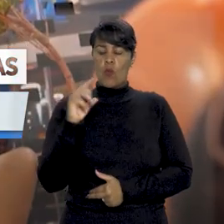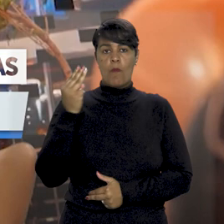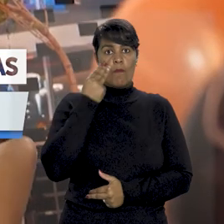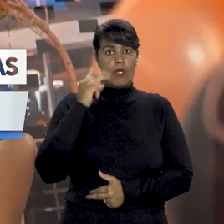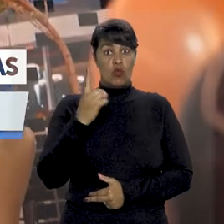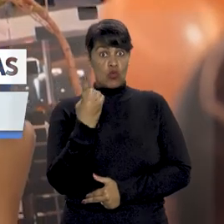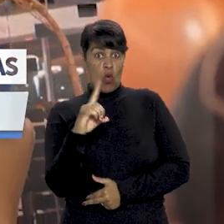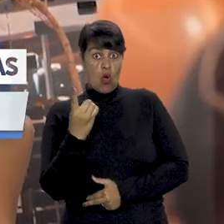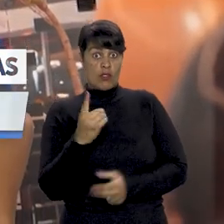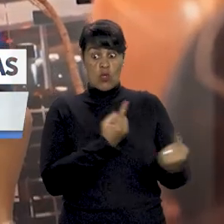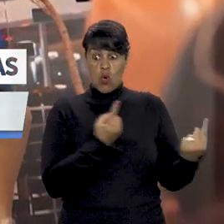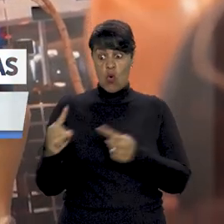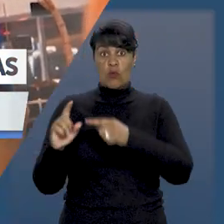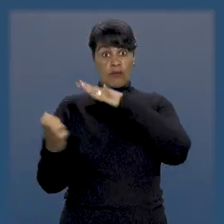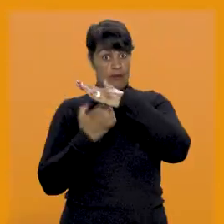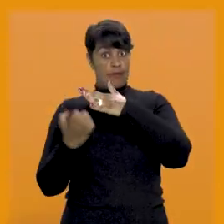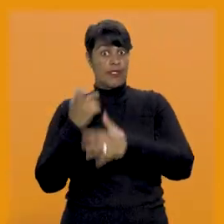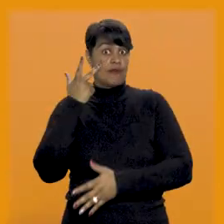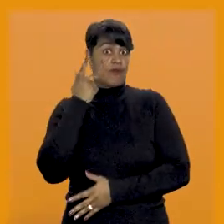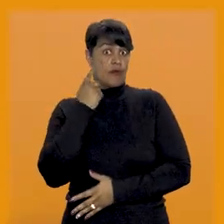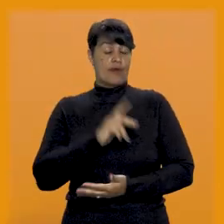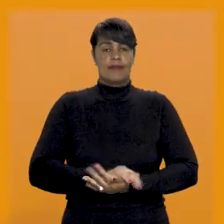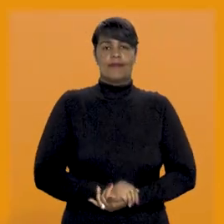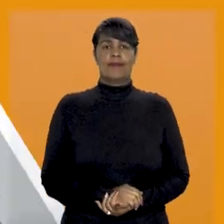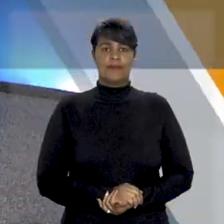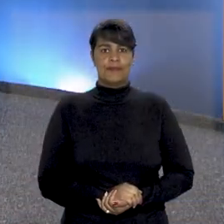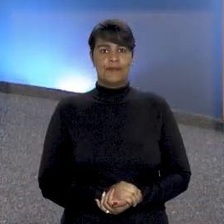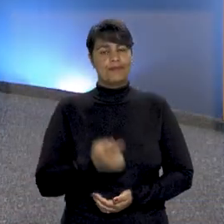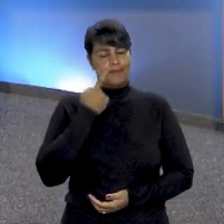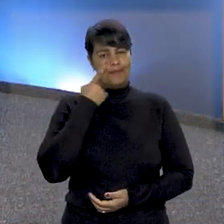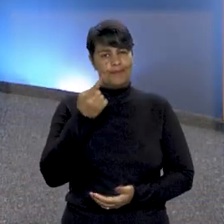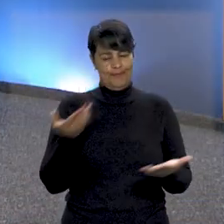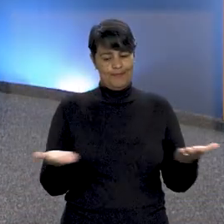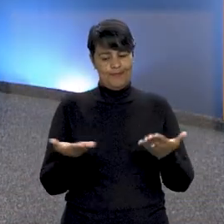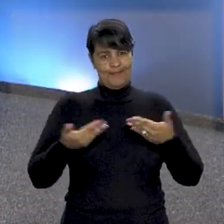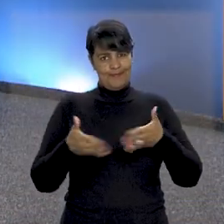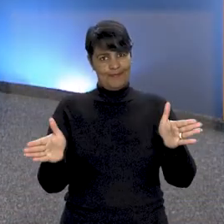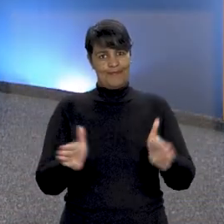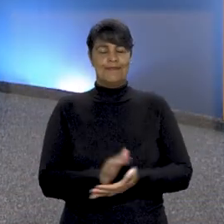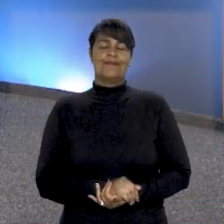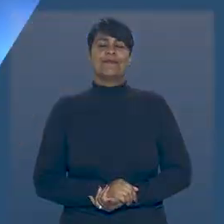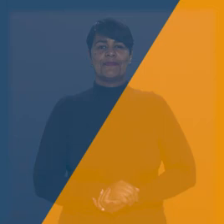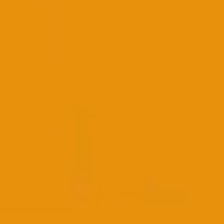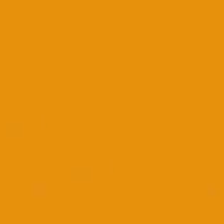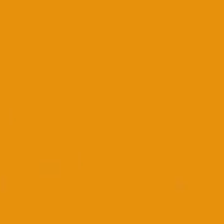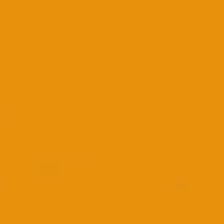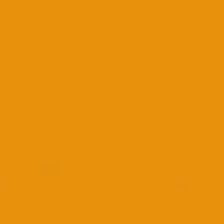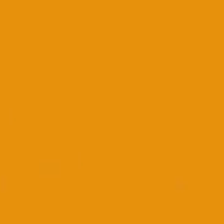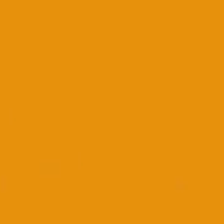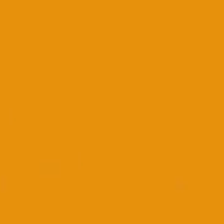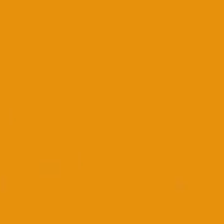contra o Hard Rock Café Fortaleza. O STJ Notícias começa agora.